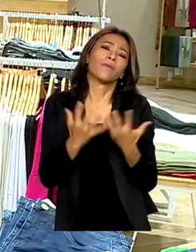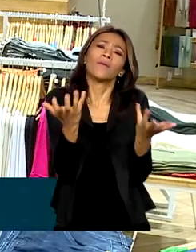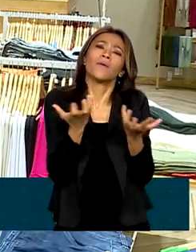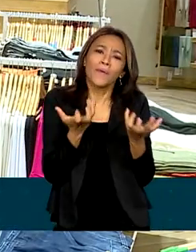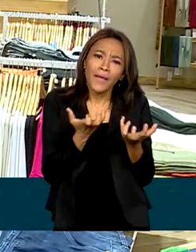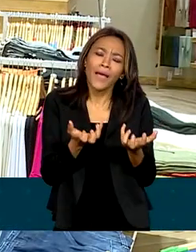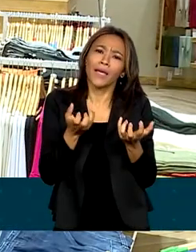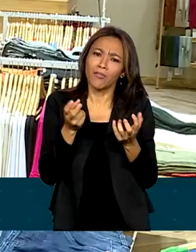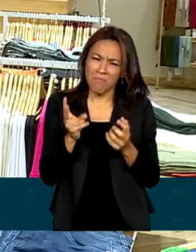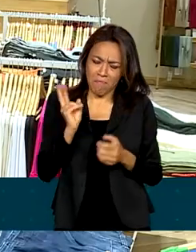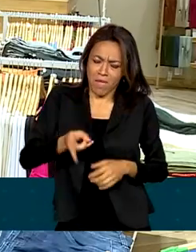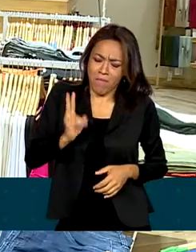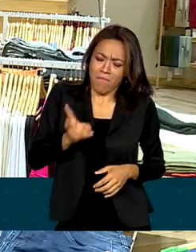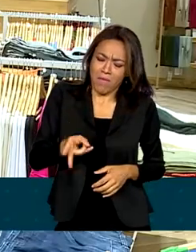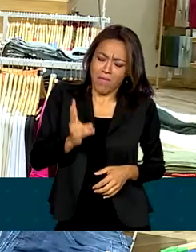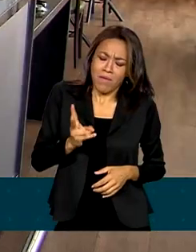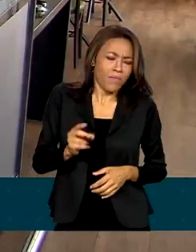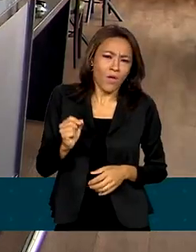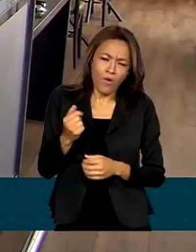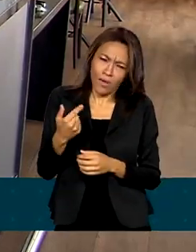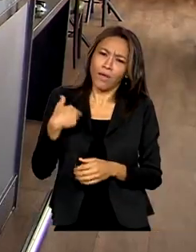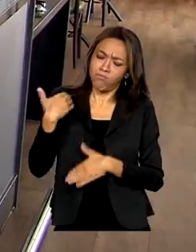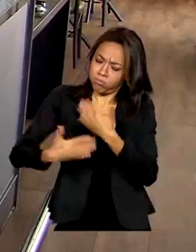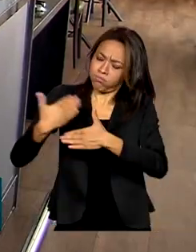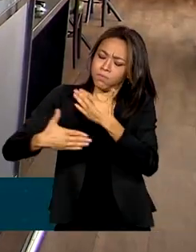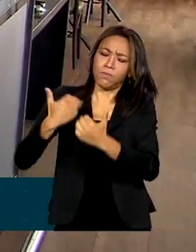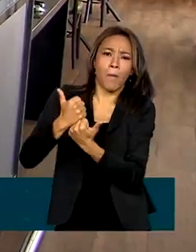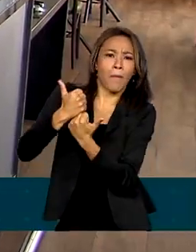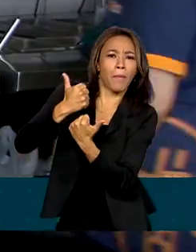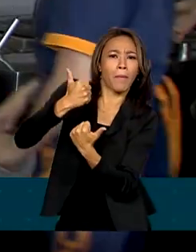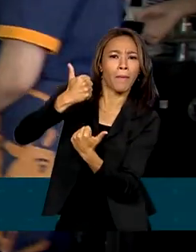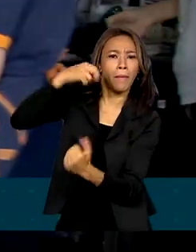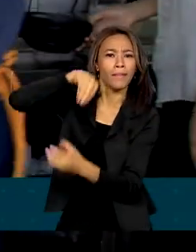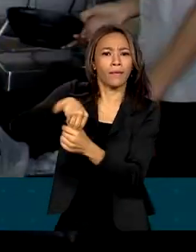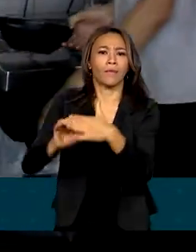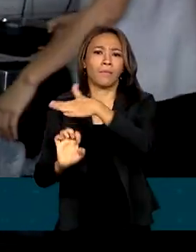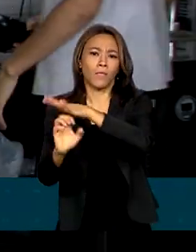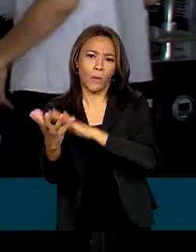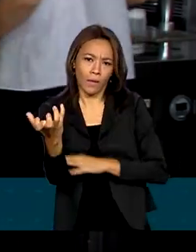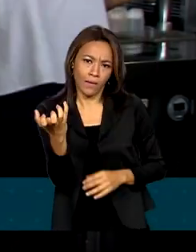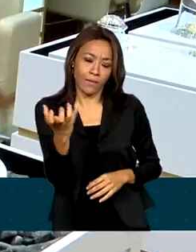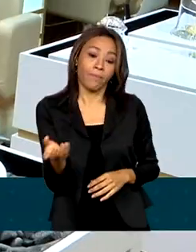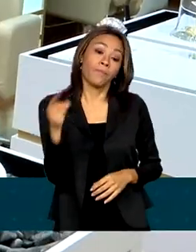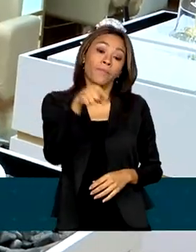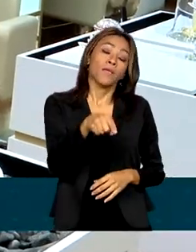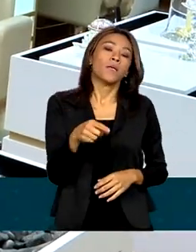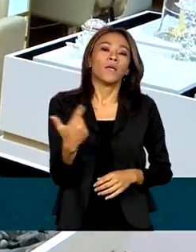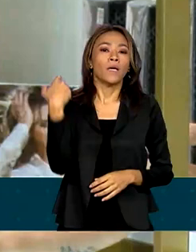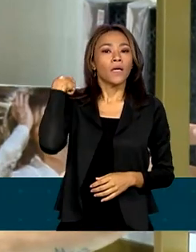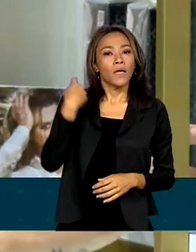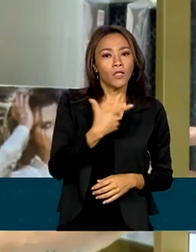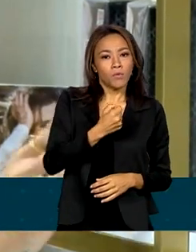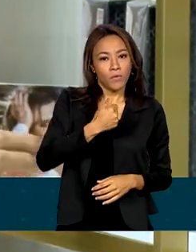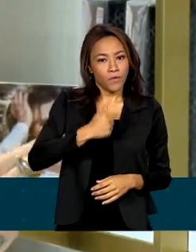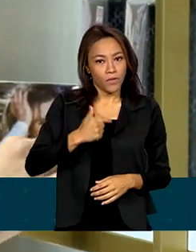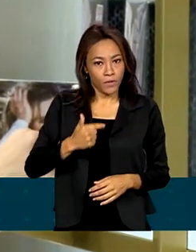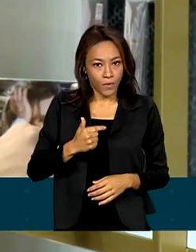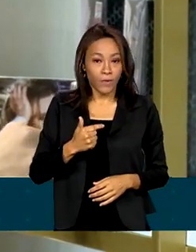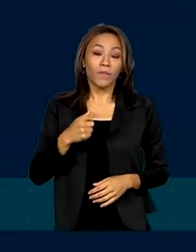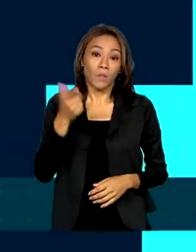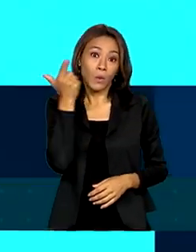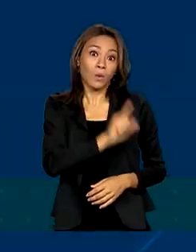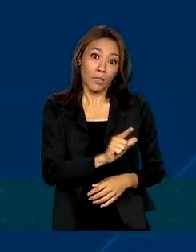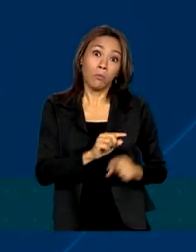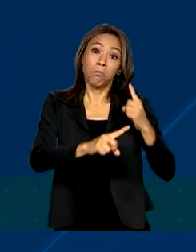na mesma vaga muito tempo não, quero crescer dentro da empresa. Em 2022, o Brasil registrou saldo positivo na geração de